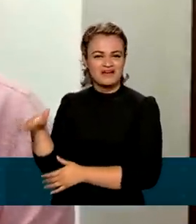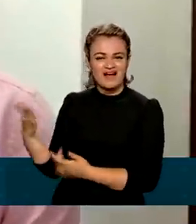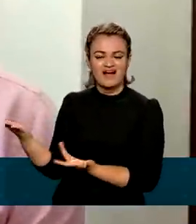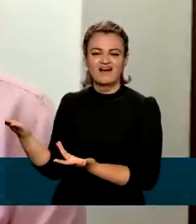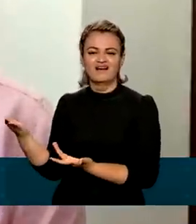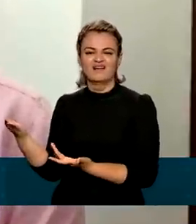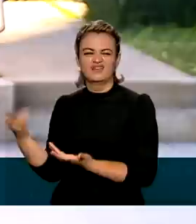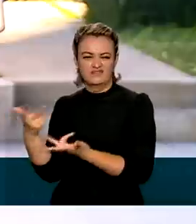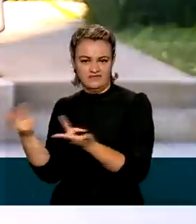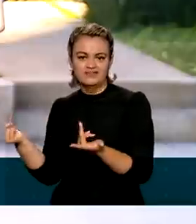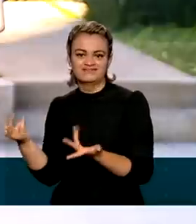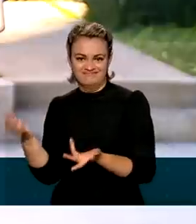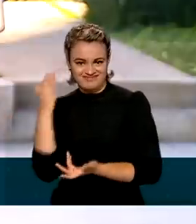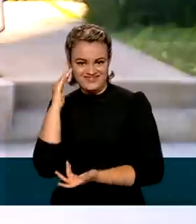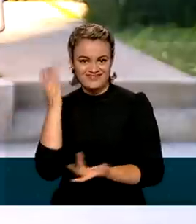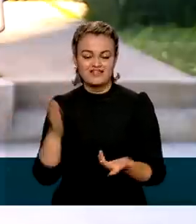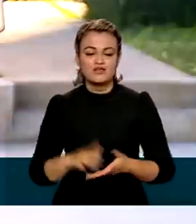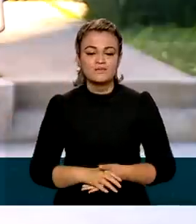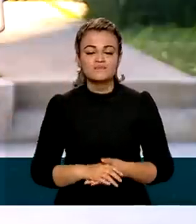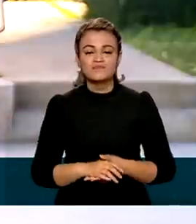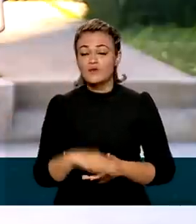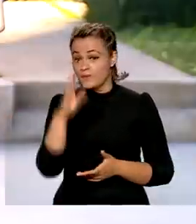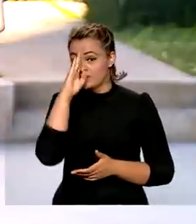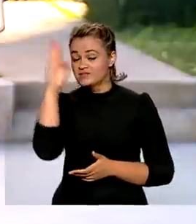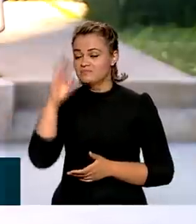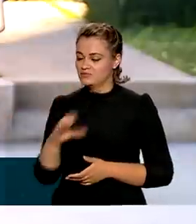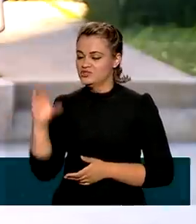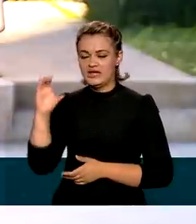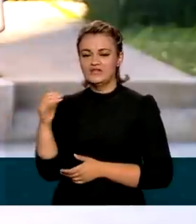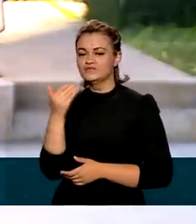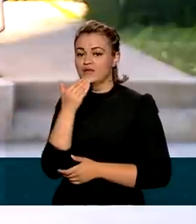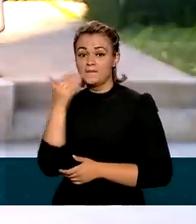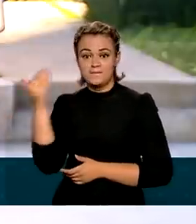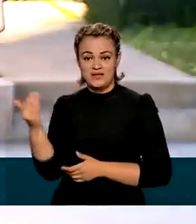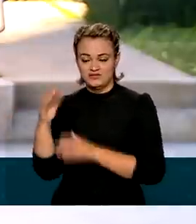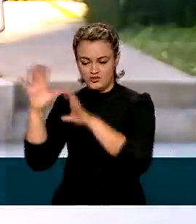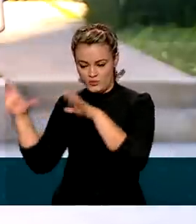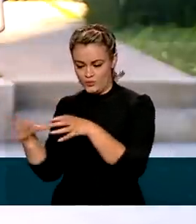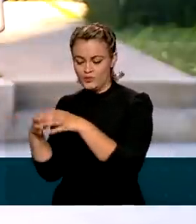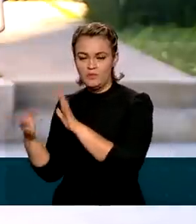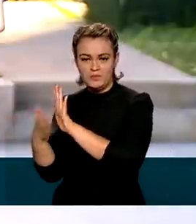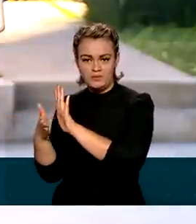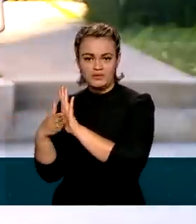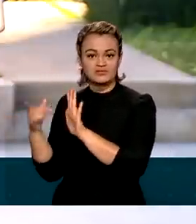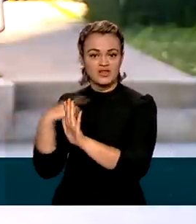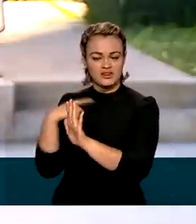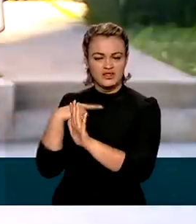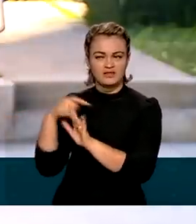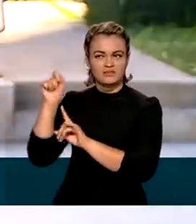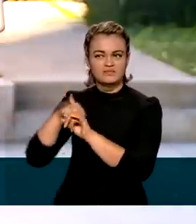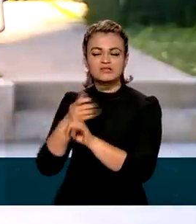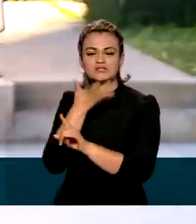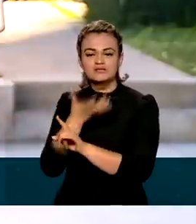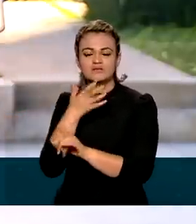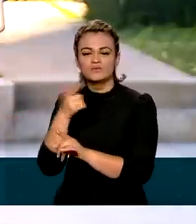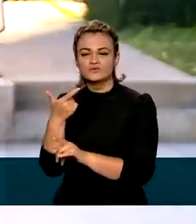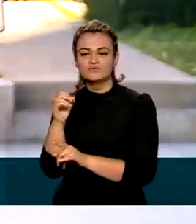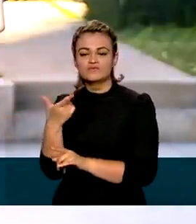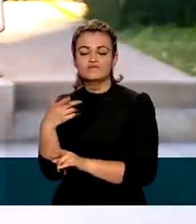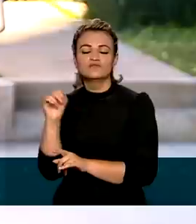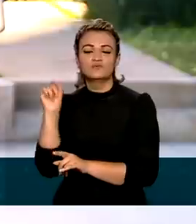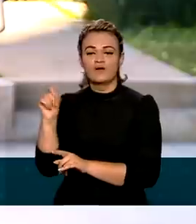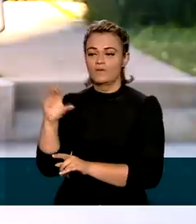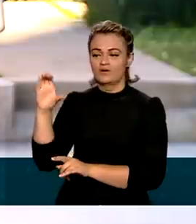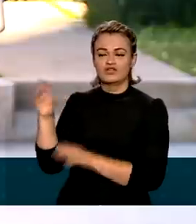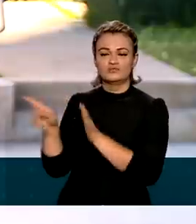termos de precificação. A principal modalidade de crédito oferecido pelas cooperativas em dezembro de 2020 foi o